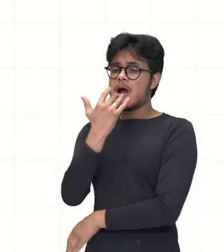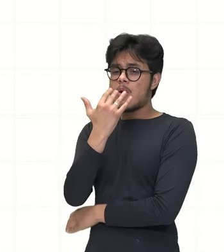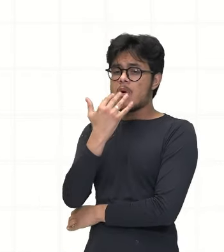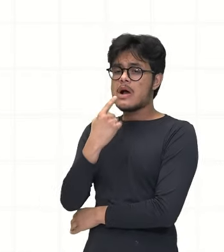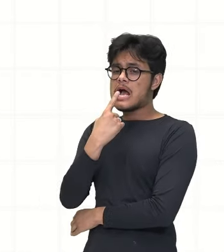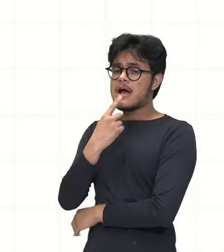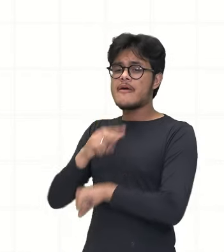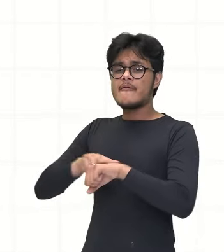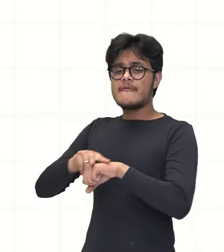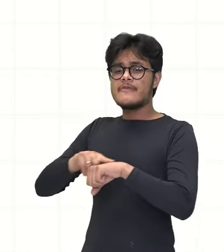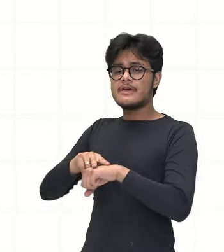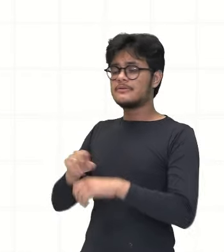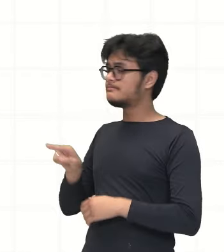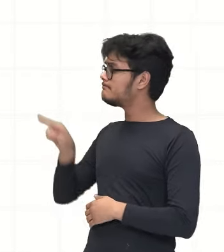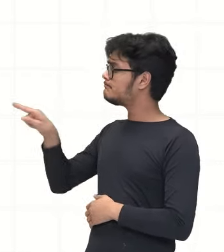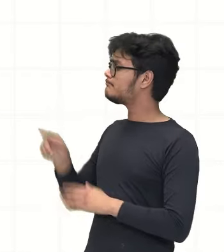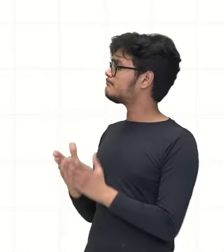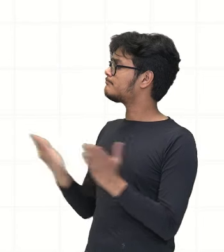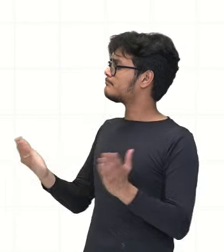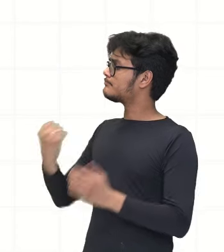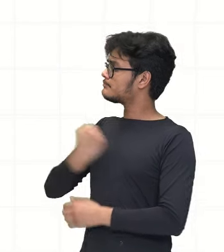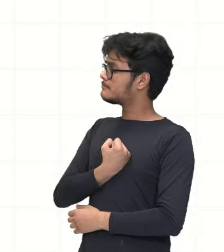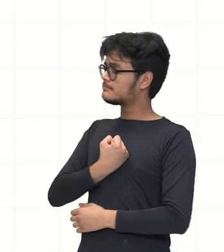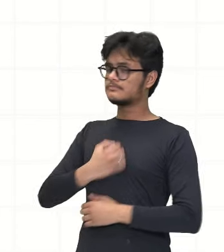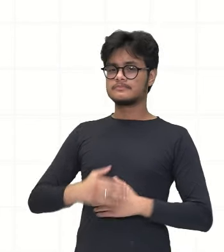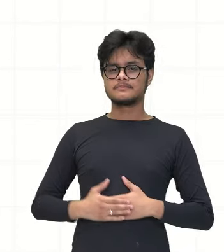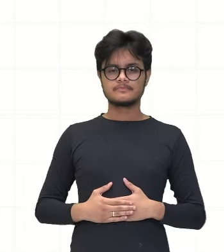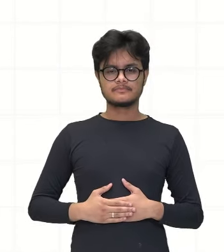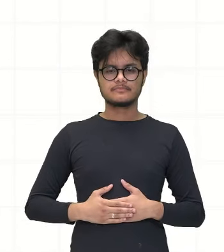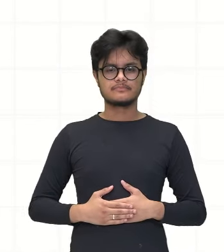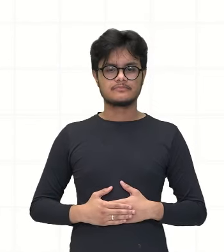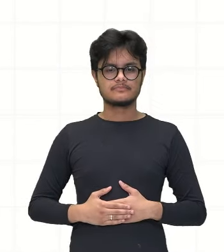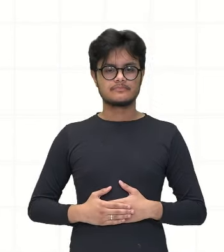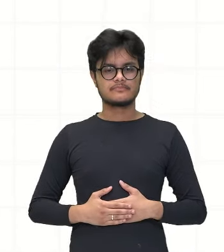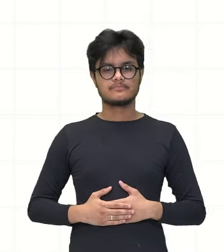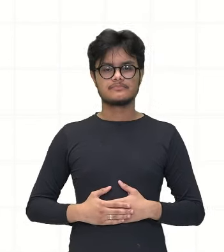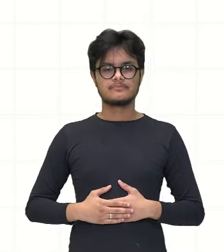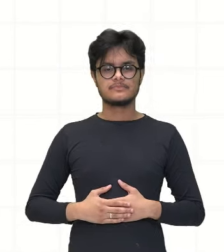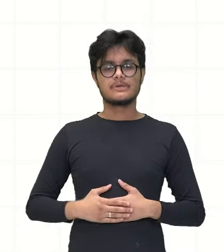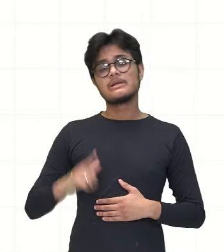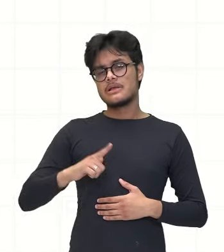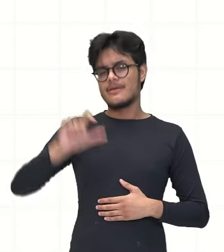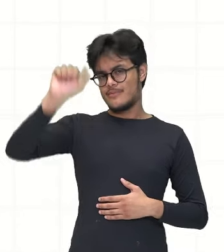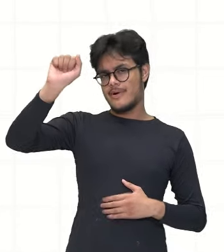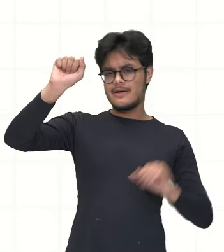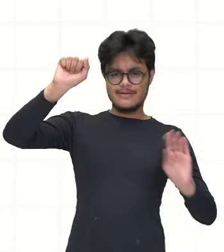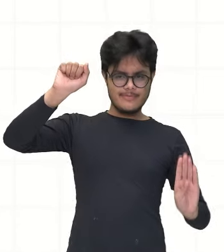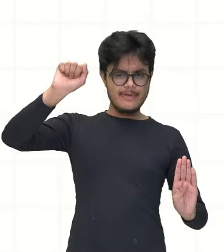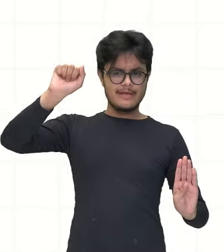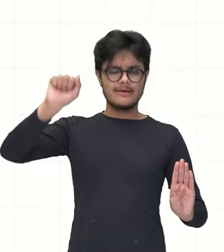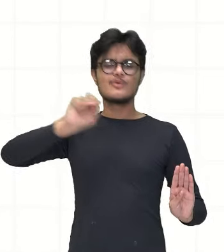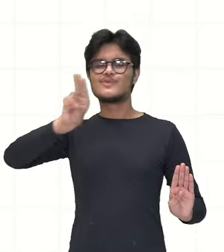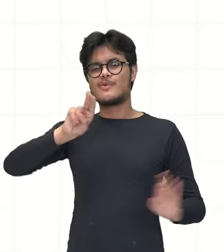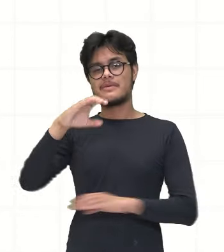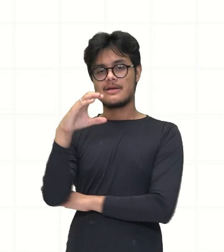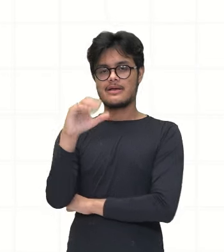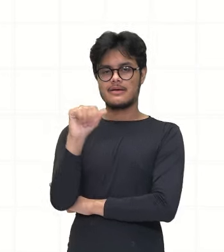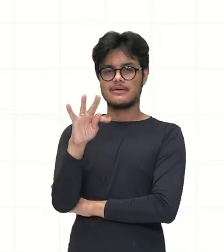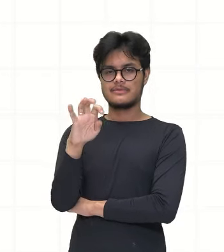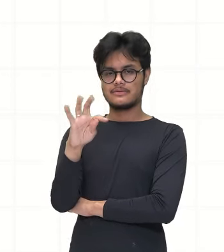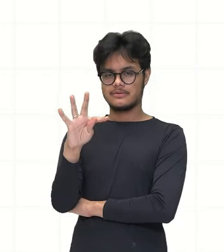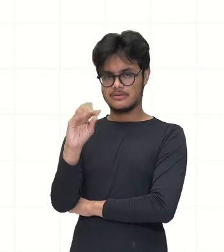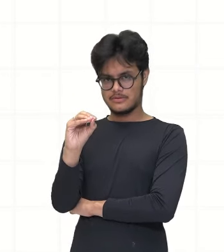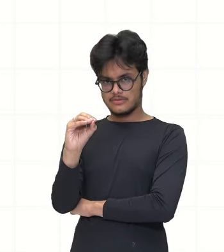e qual é essa medida aqui, né? Que são os dois catetos aí nesse triângulo que eu desenhei,